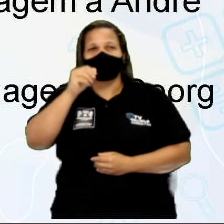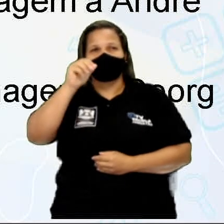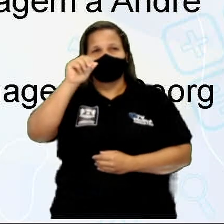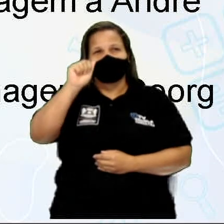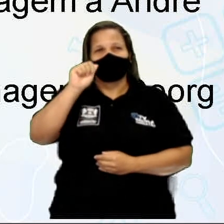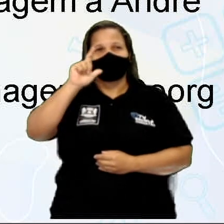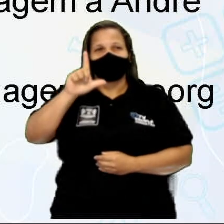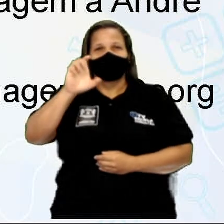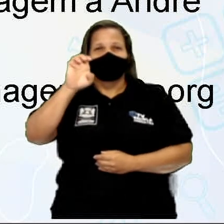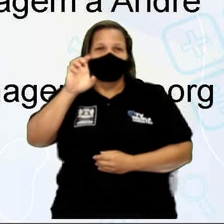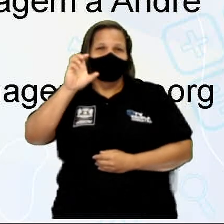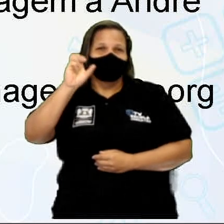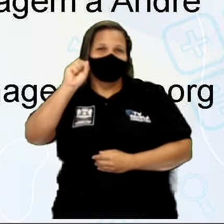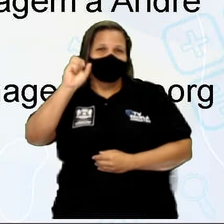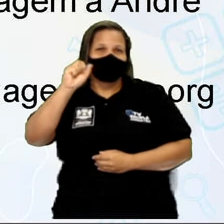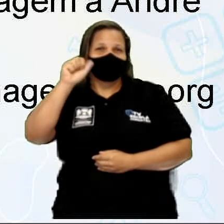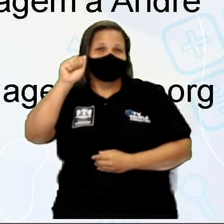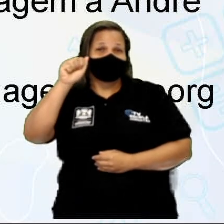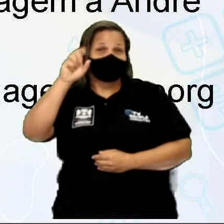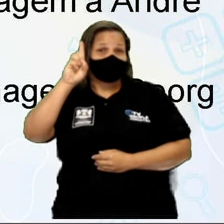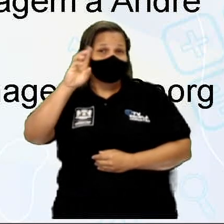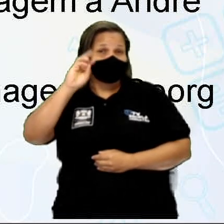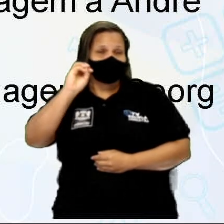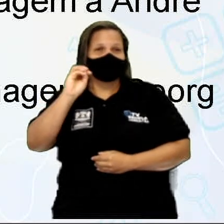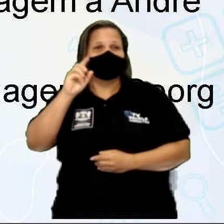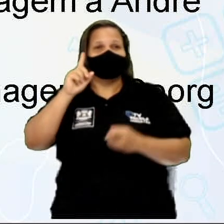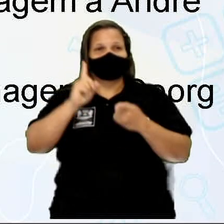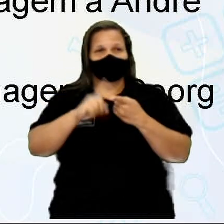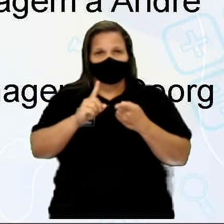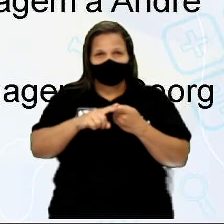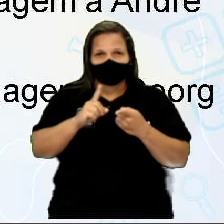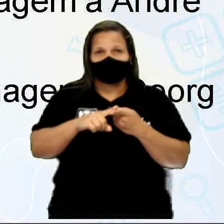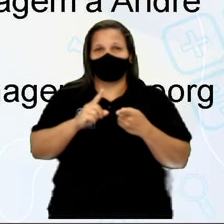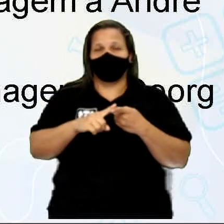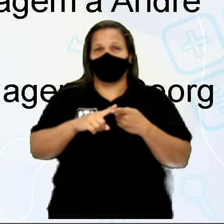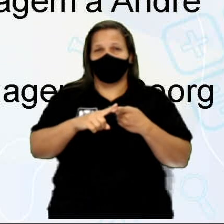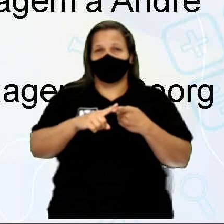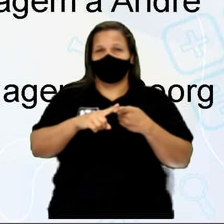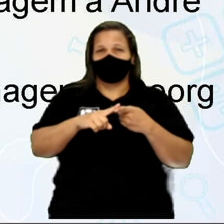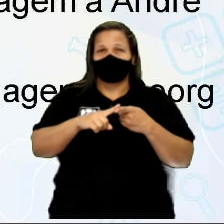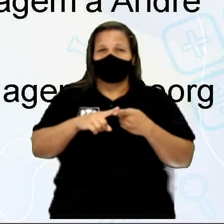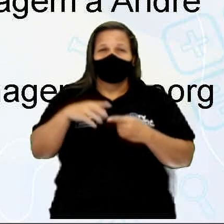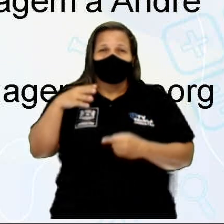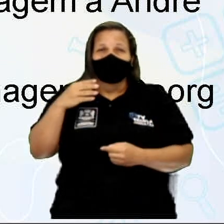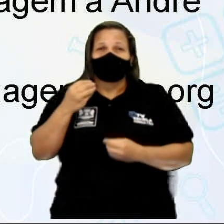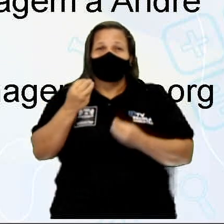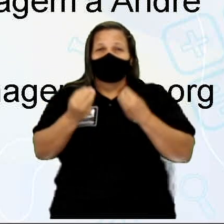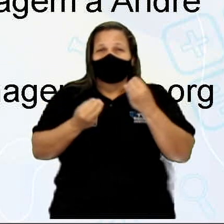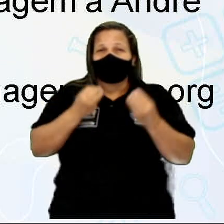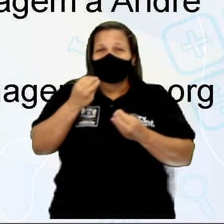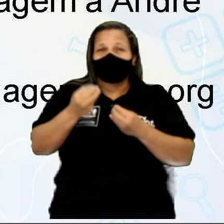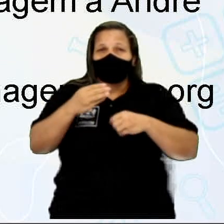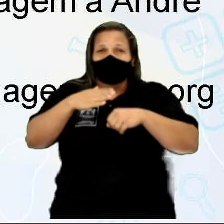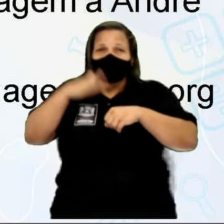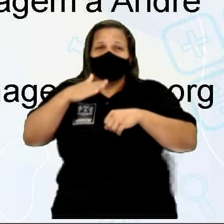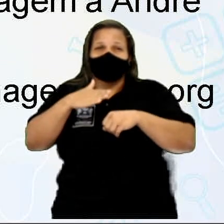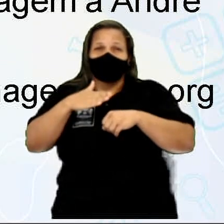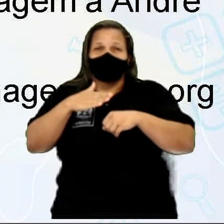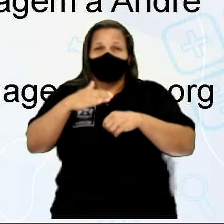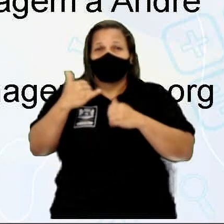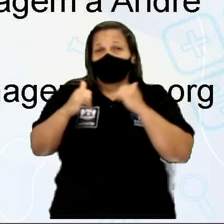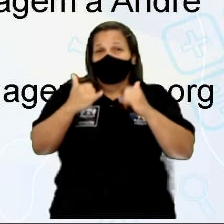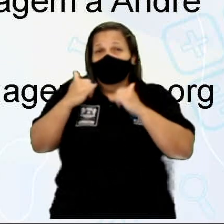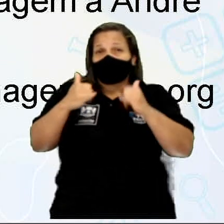corrente elétrica, que vai ser dada em ampere, por conta também do cientista francês André